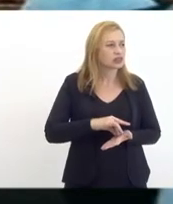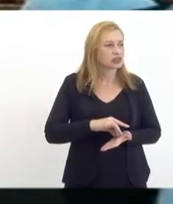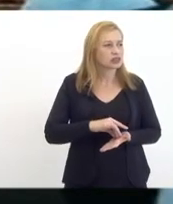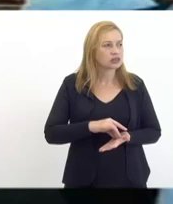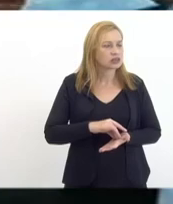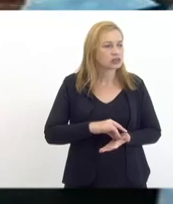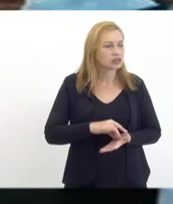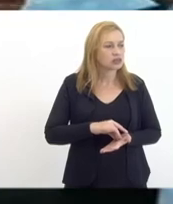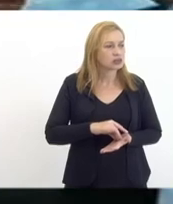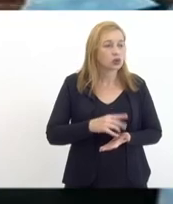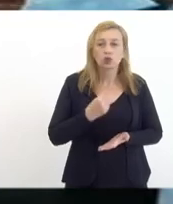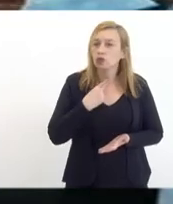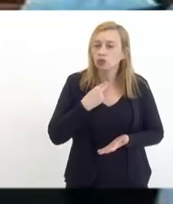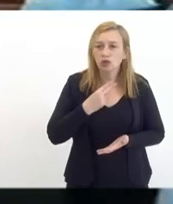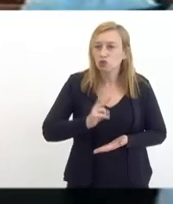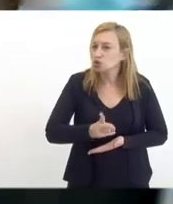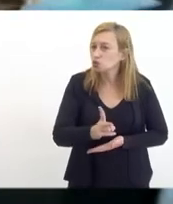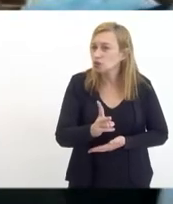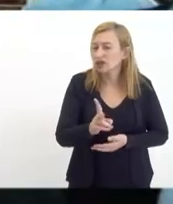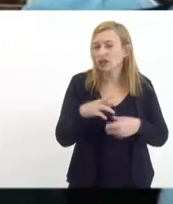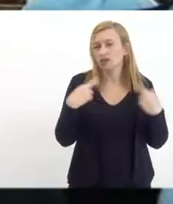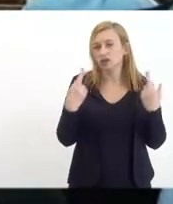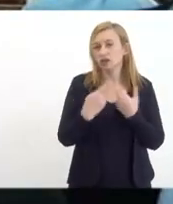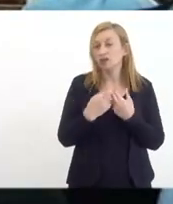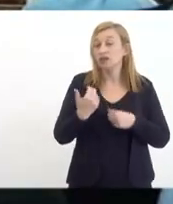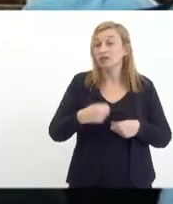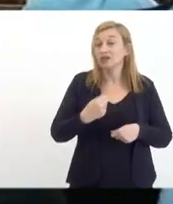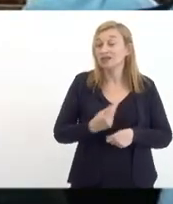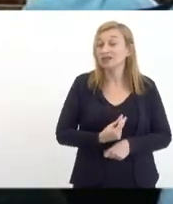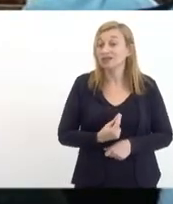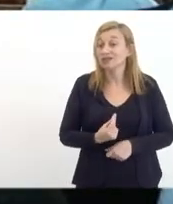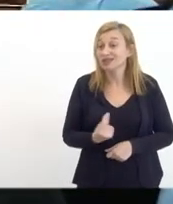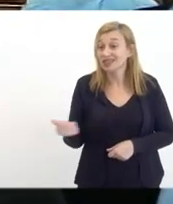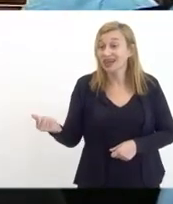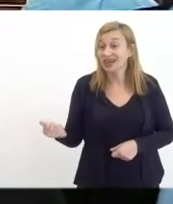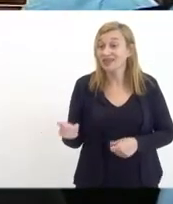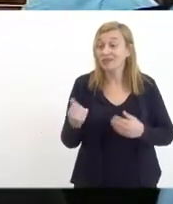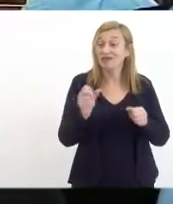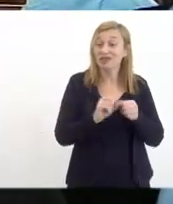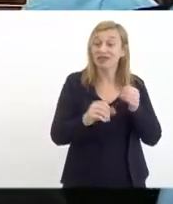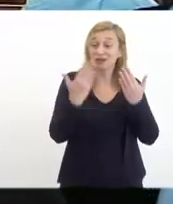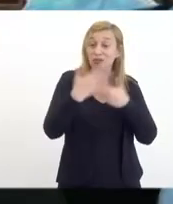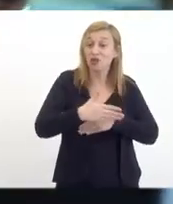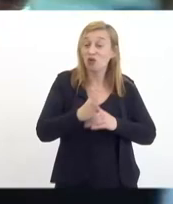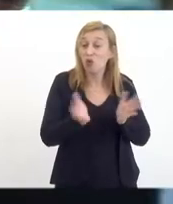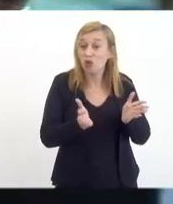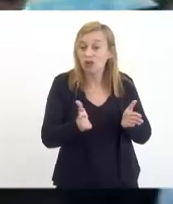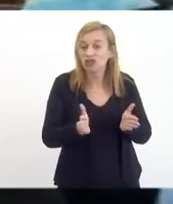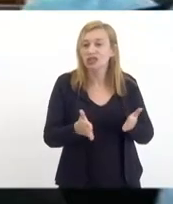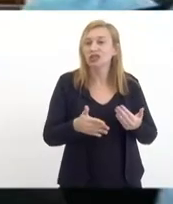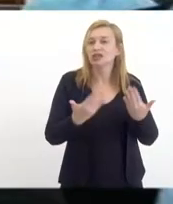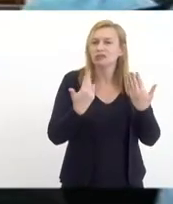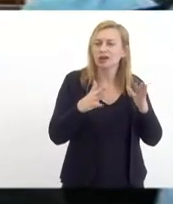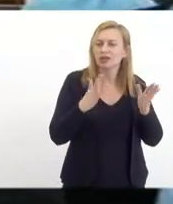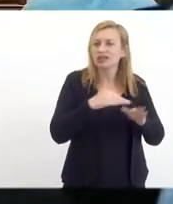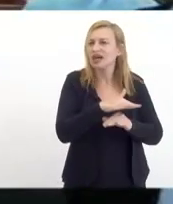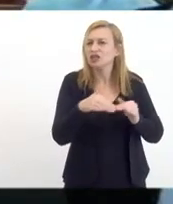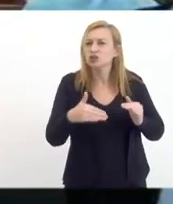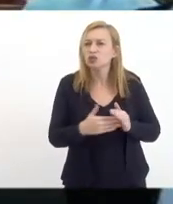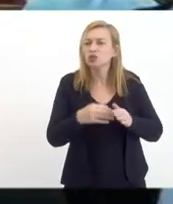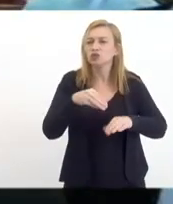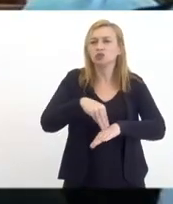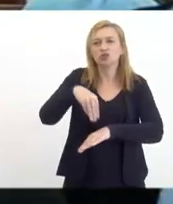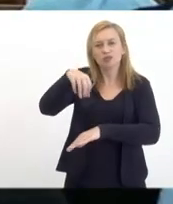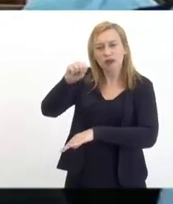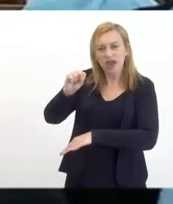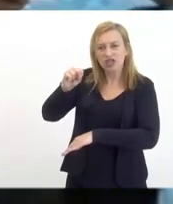não posso ficar aqui muito tempo eu tenho que dar uma prova ainda hoje e eu quero aproveitar e saudar a todos os mestres